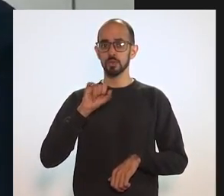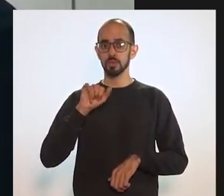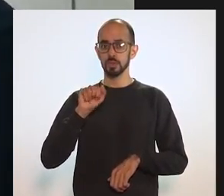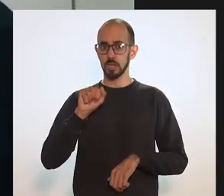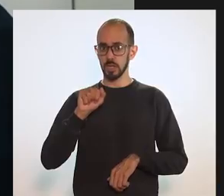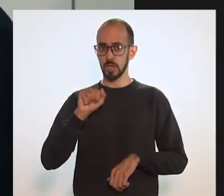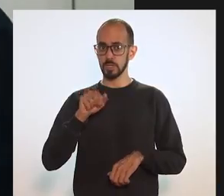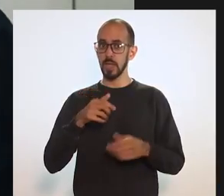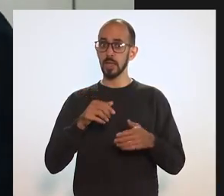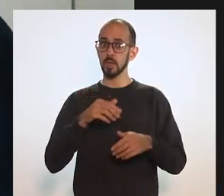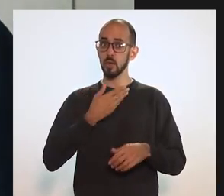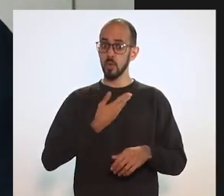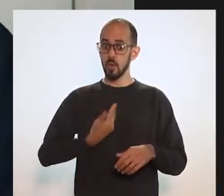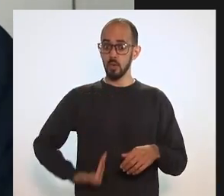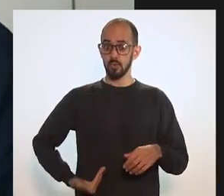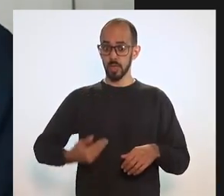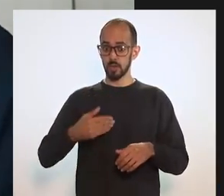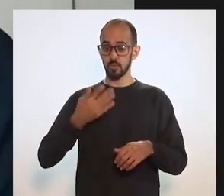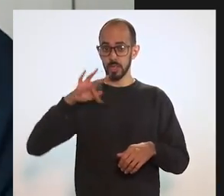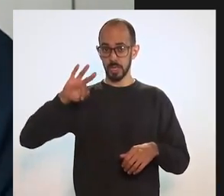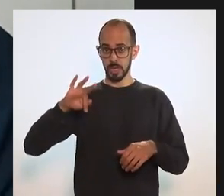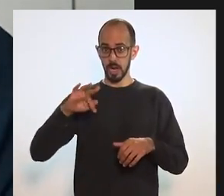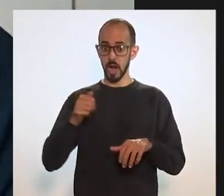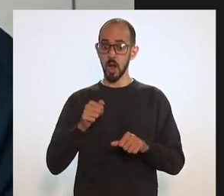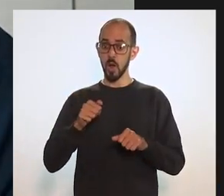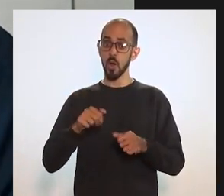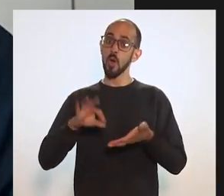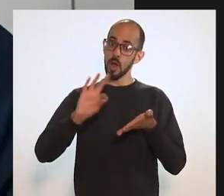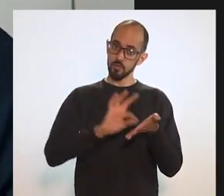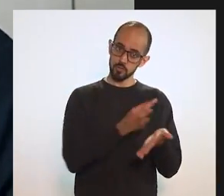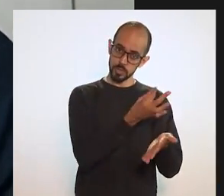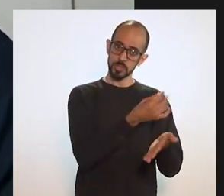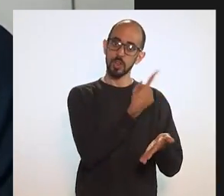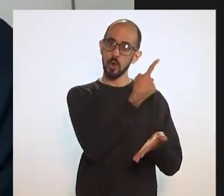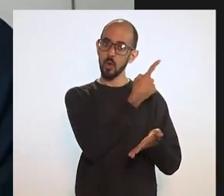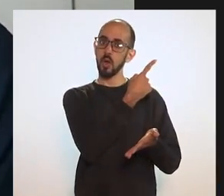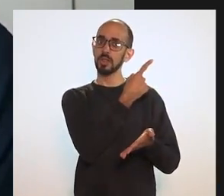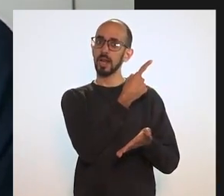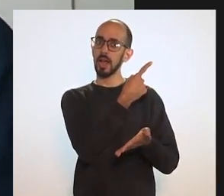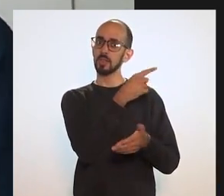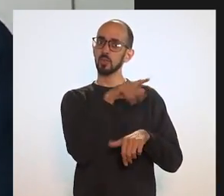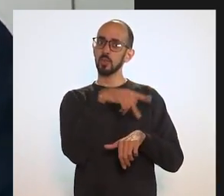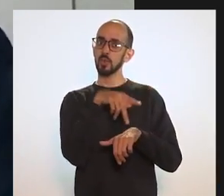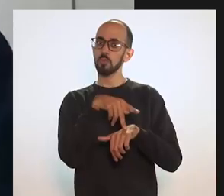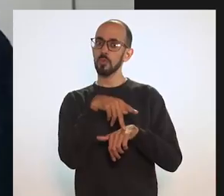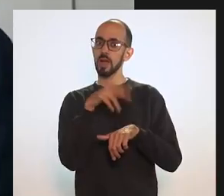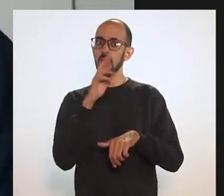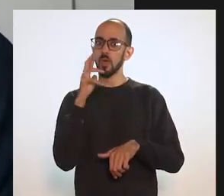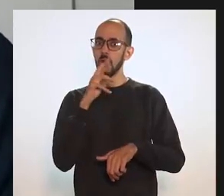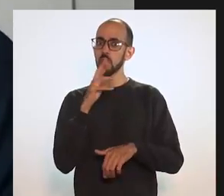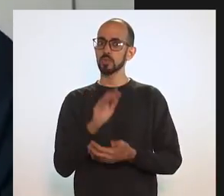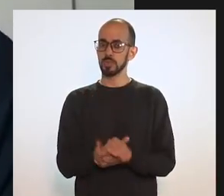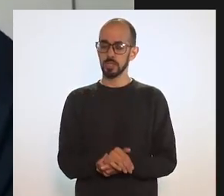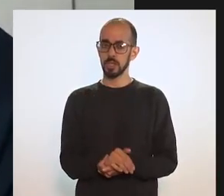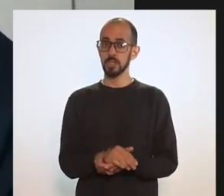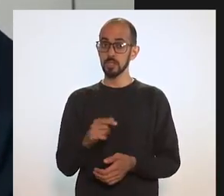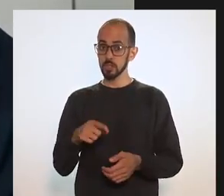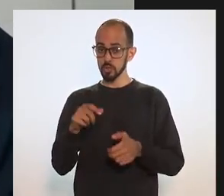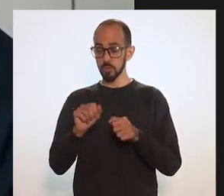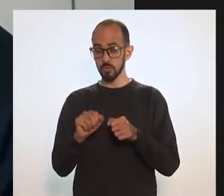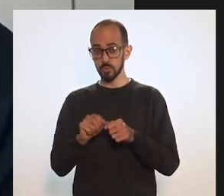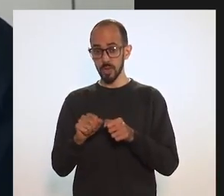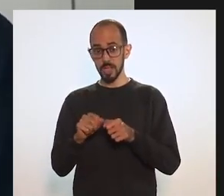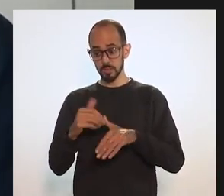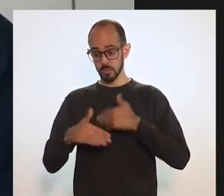contrato com o Gamalé. Se isso for acontecendo, já agiliza o Plano Nacional de Imunização.